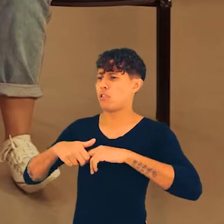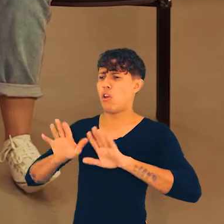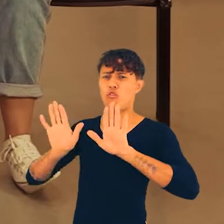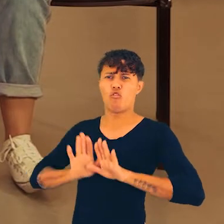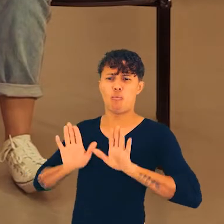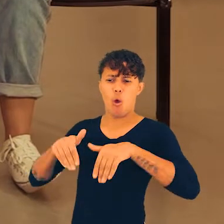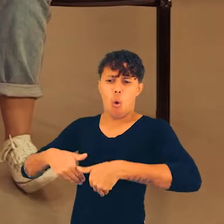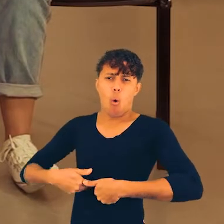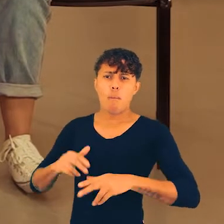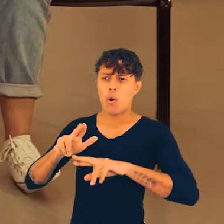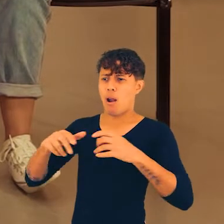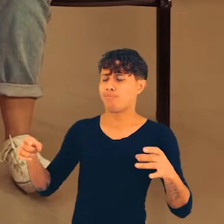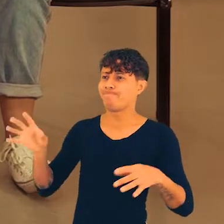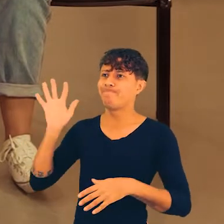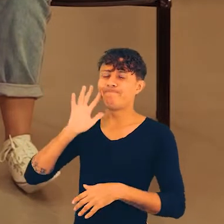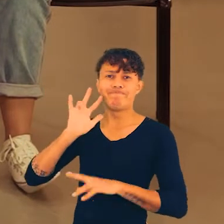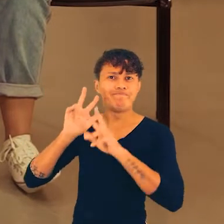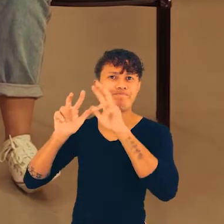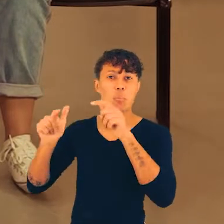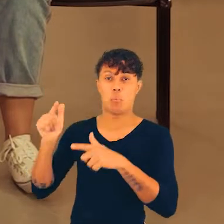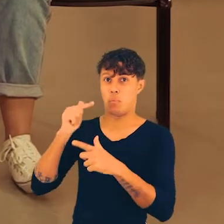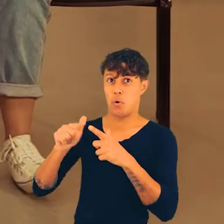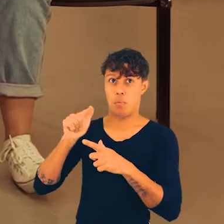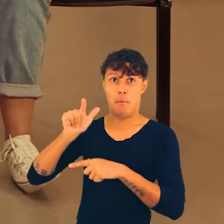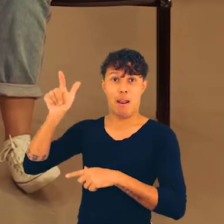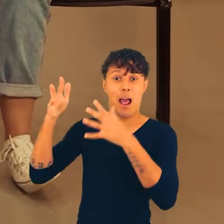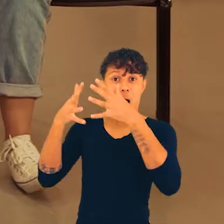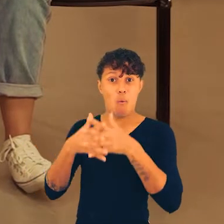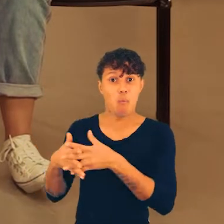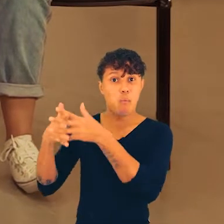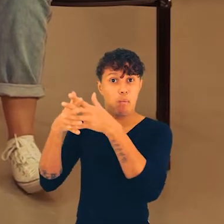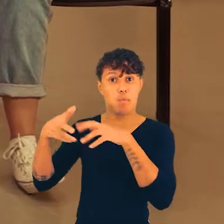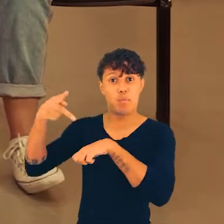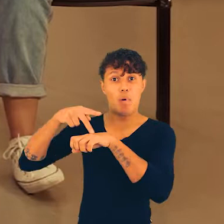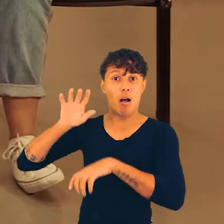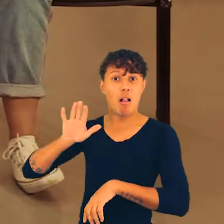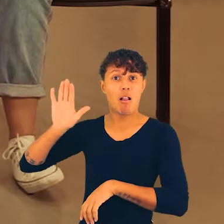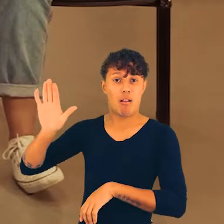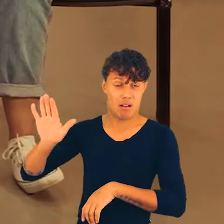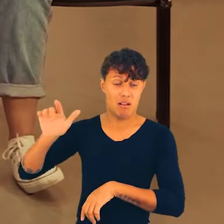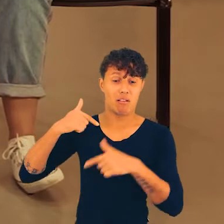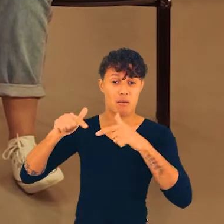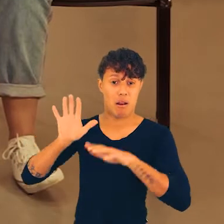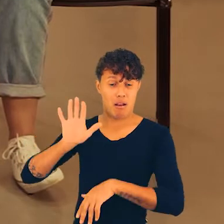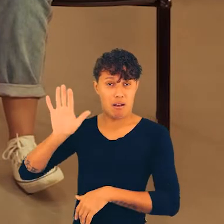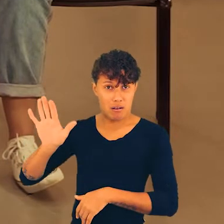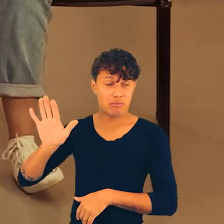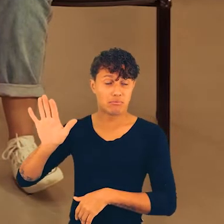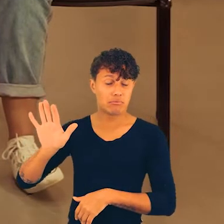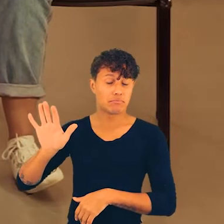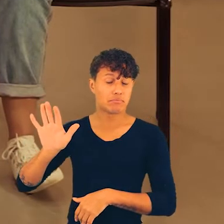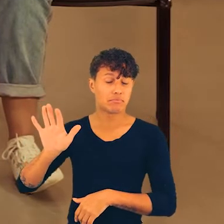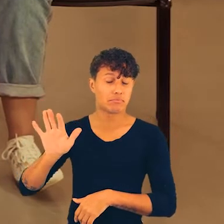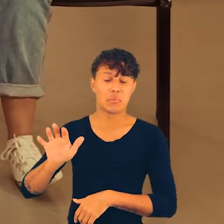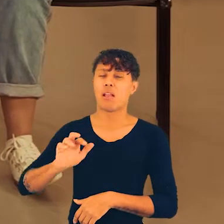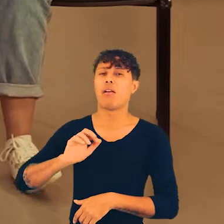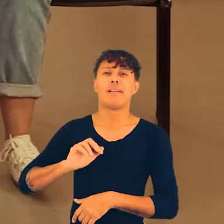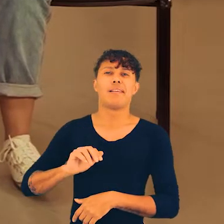então, para o ODS da fome. Então, foi muito legal, assim, porque o problema dos Estados Unidos, que era o meu país de trabalho,